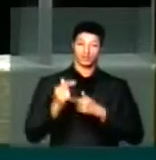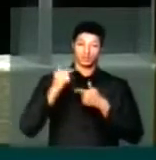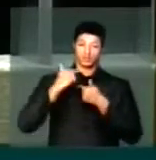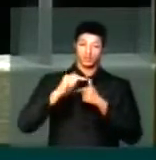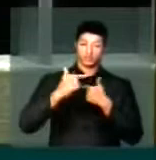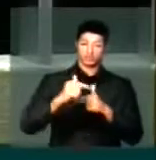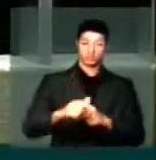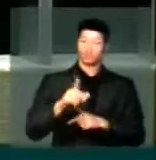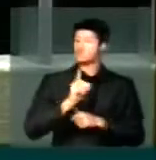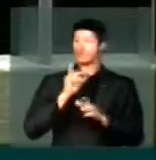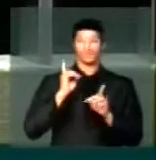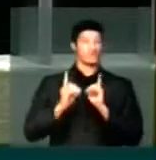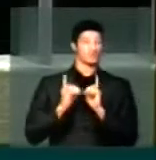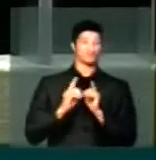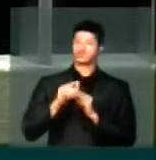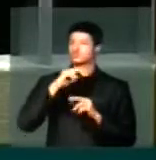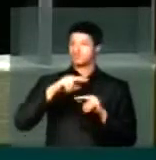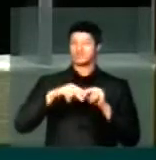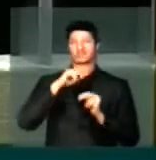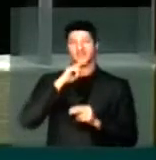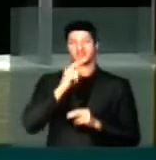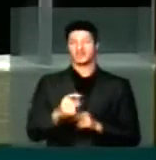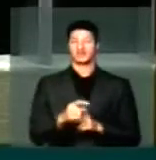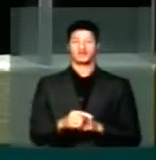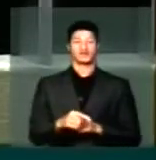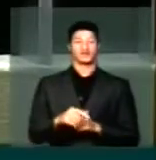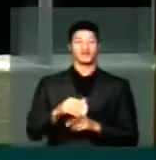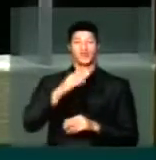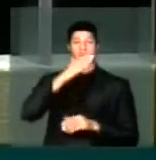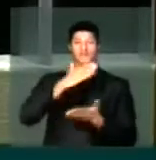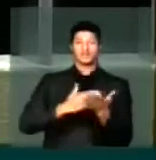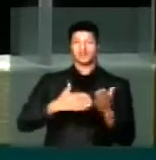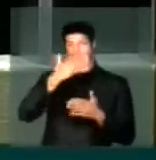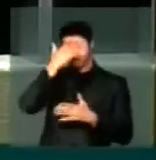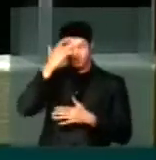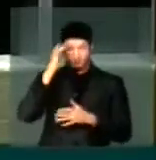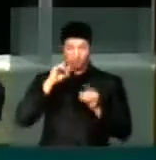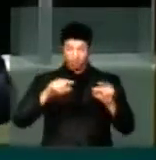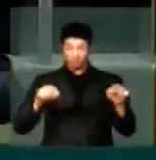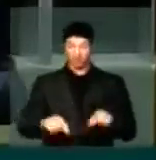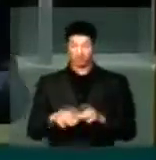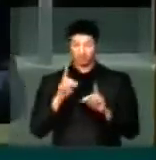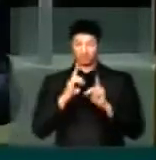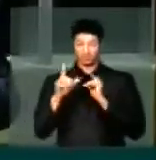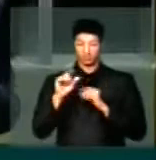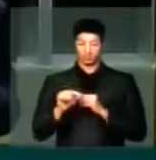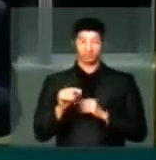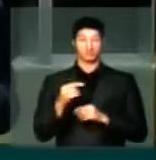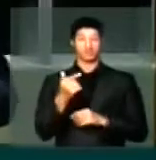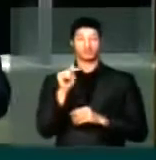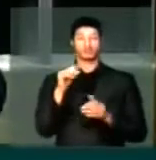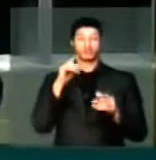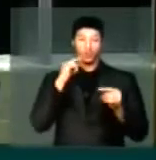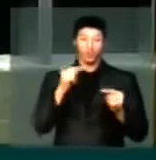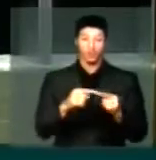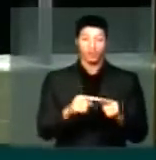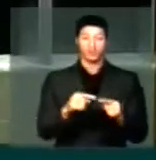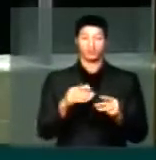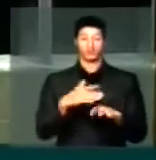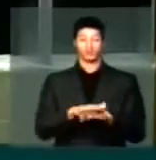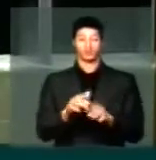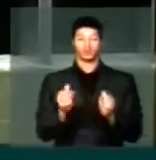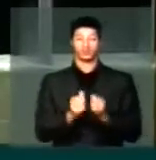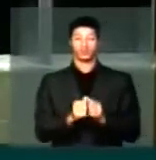tradicionais, não foi discutido por ninguém. Foi meia dúzia de pessoas numa sala que discutiu isso. Isso tem a ver, inclusive,